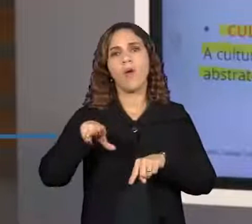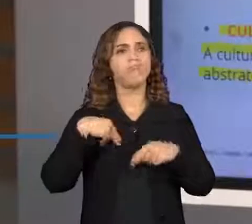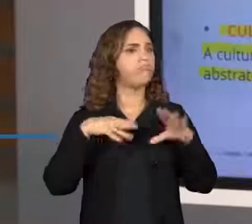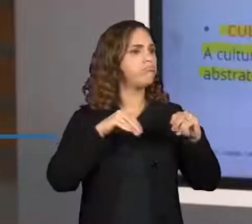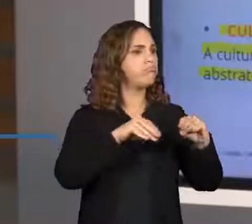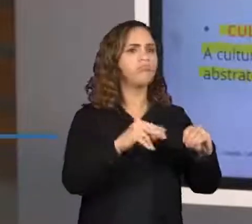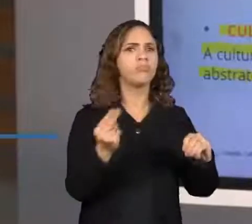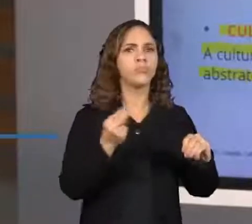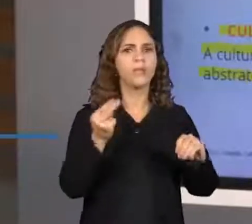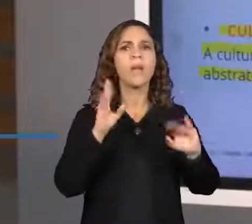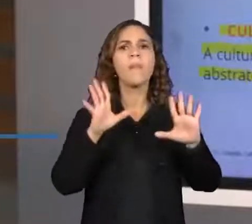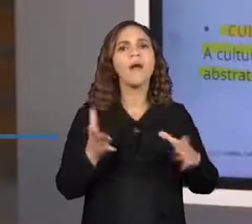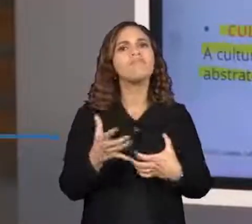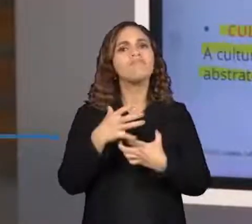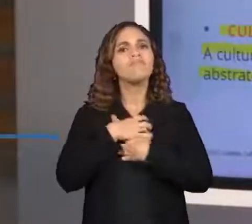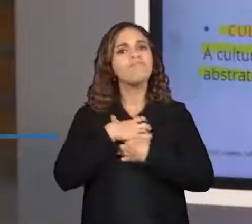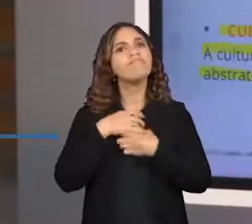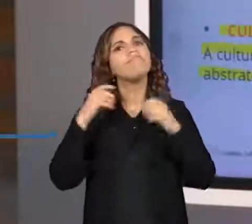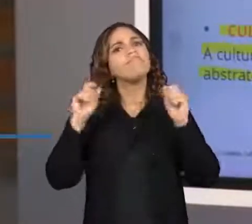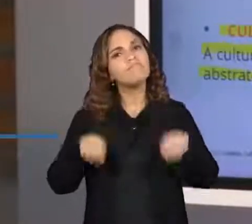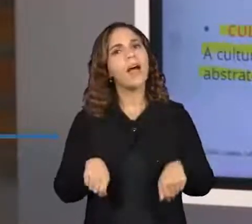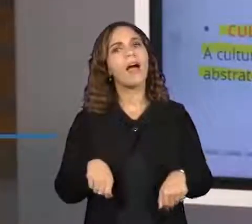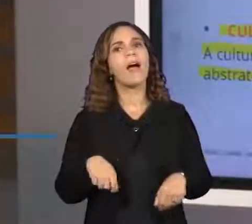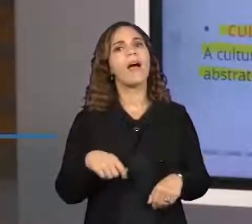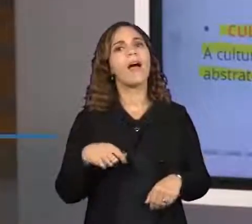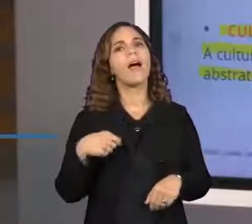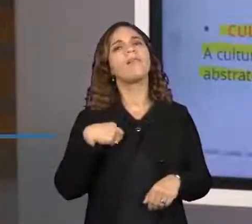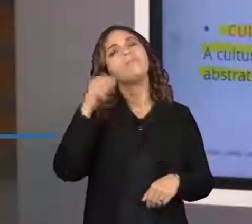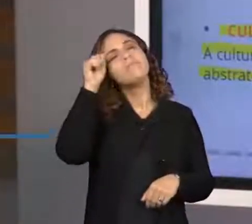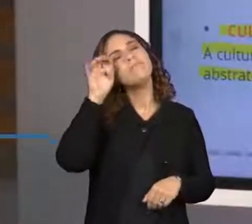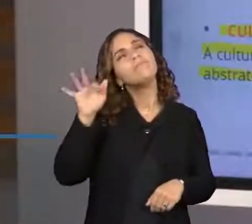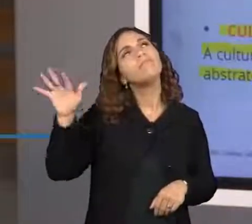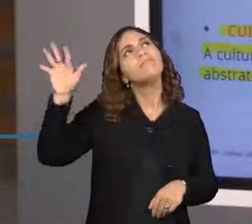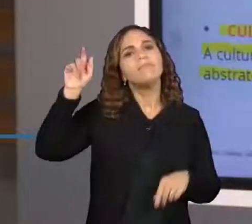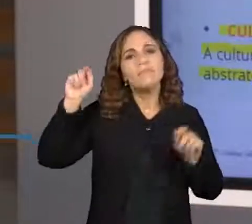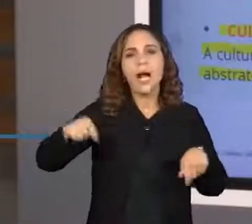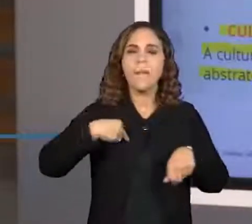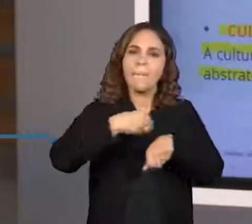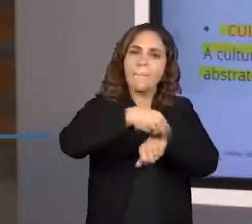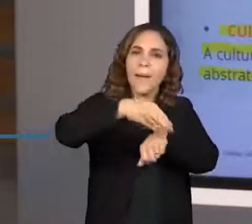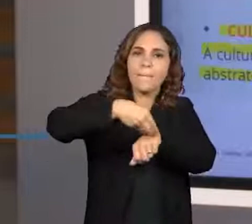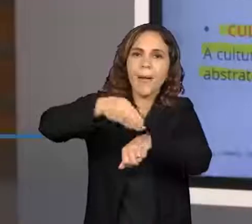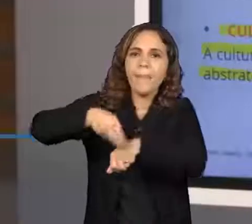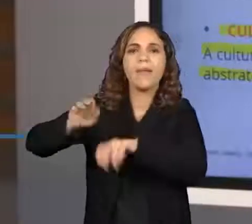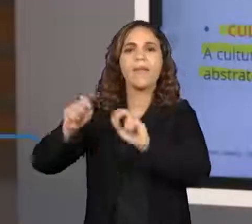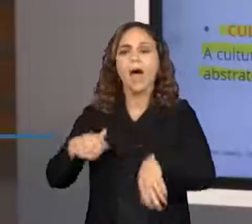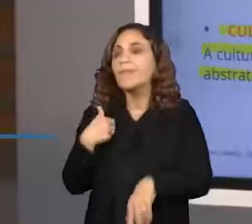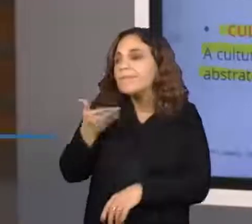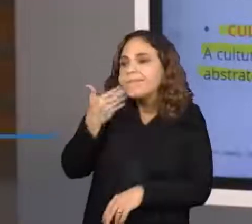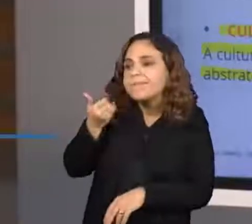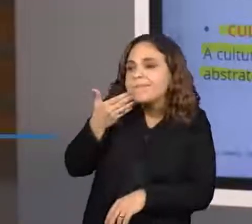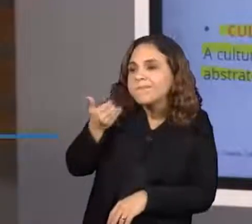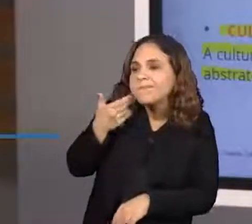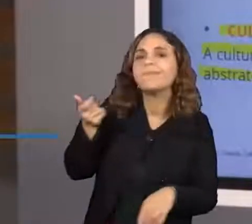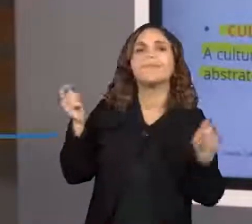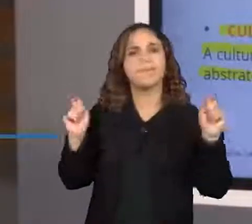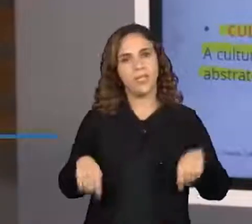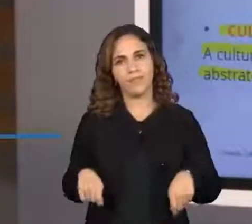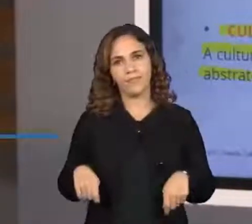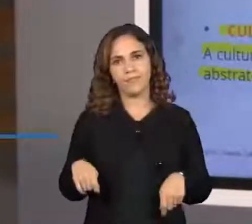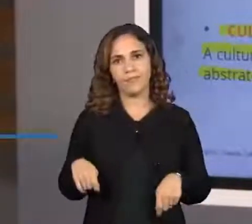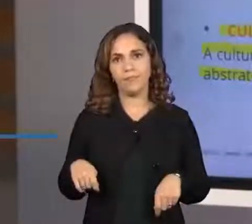tocar, mas eu consigo sentir. Eu consigo passar adiante, aprender e ensinar.